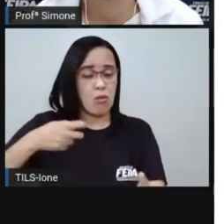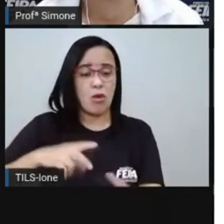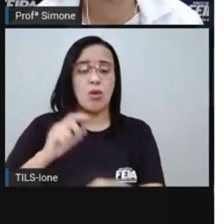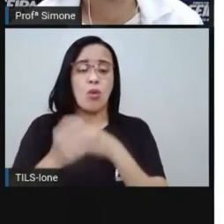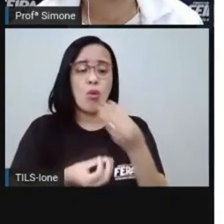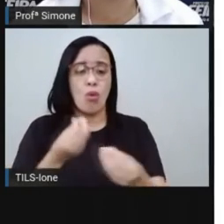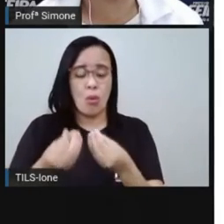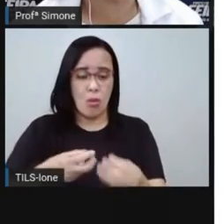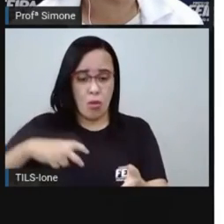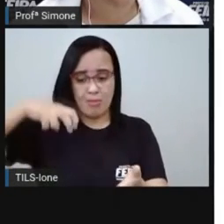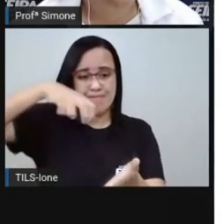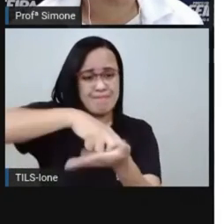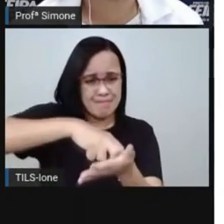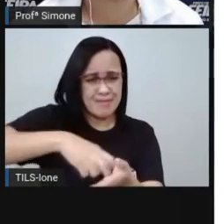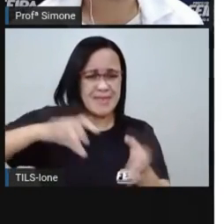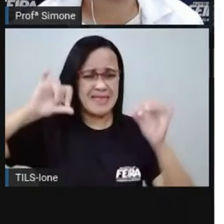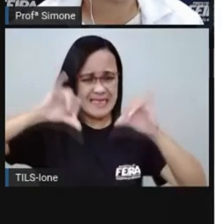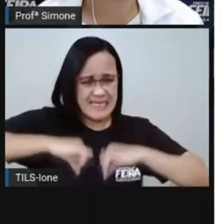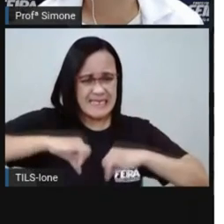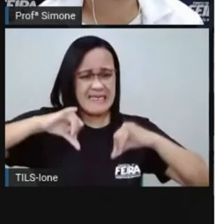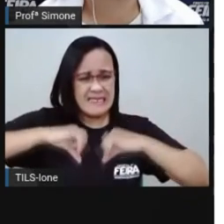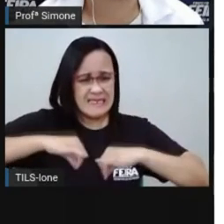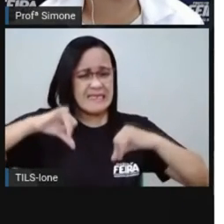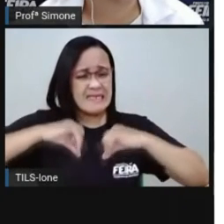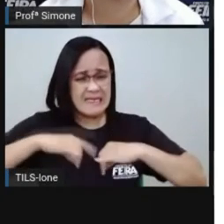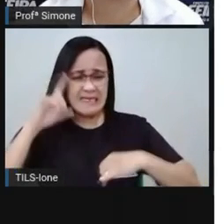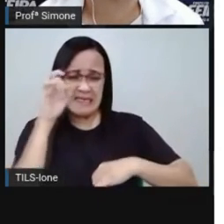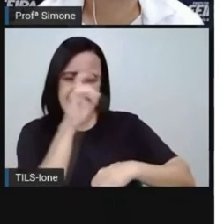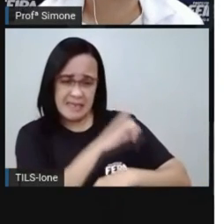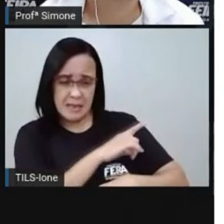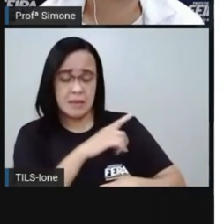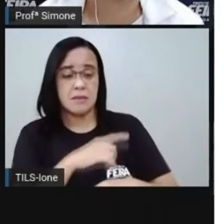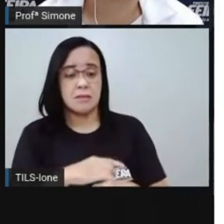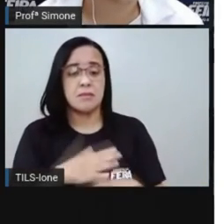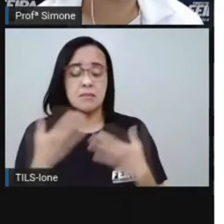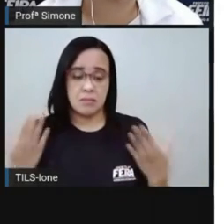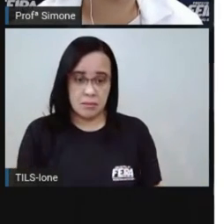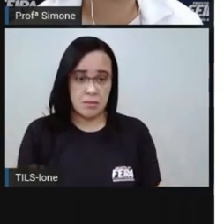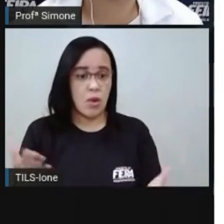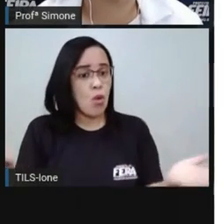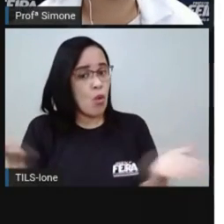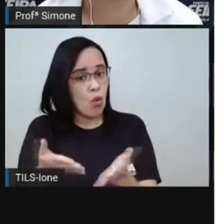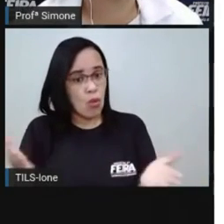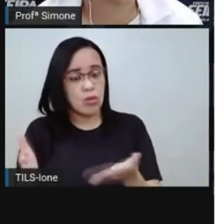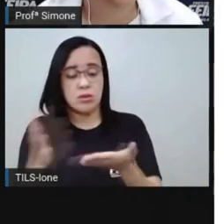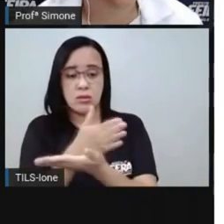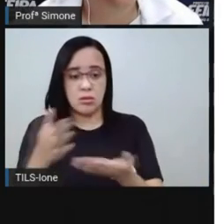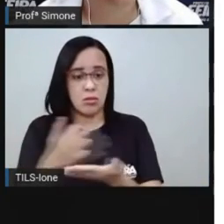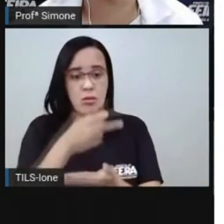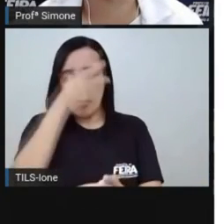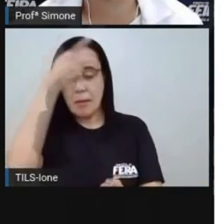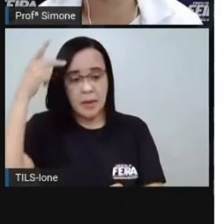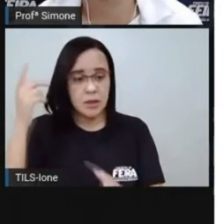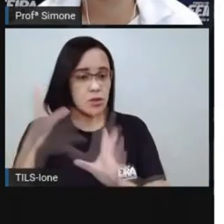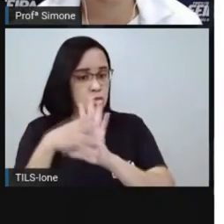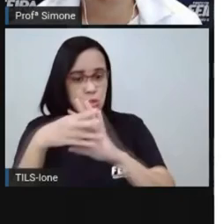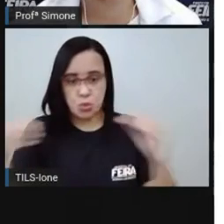dessa política de endurecimento proposta pelo ato institucional número 5